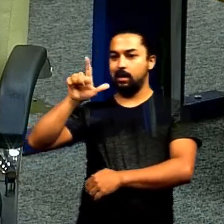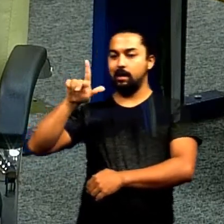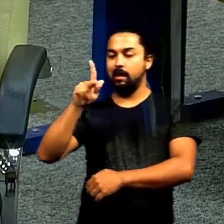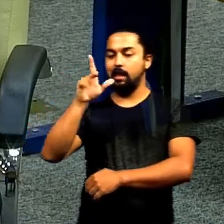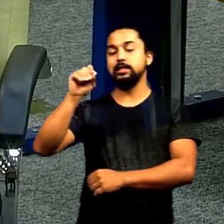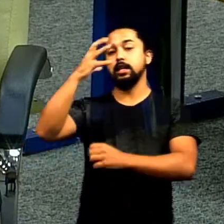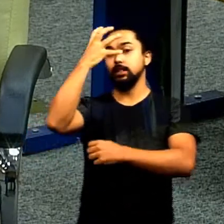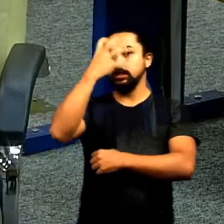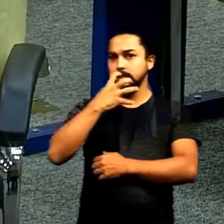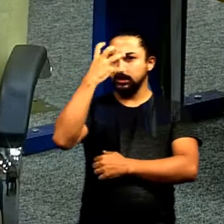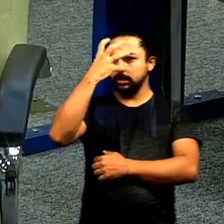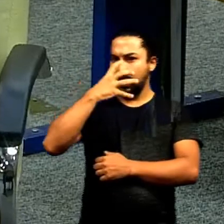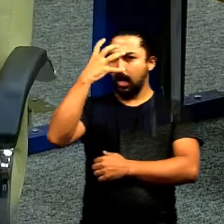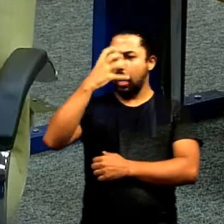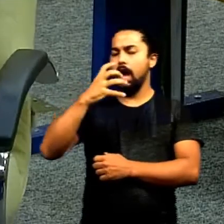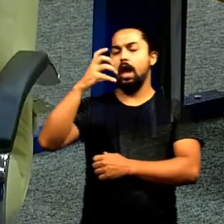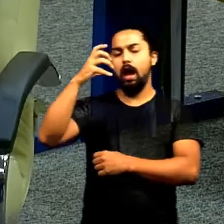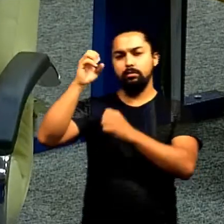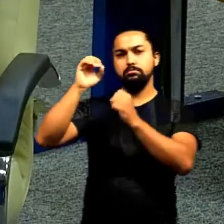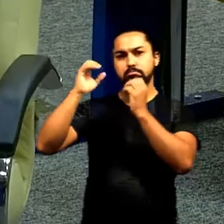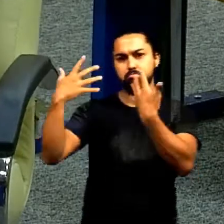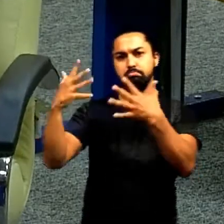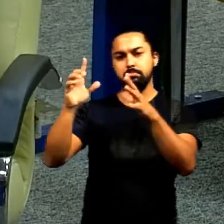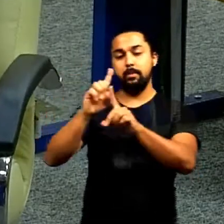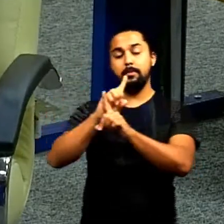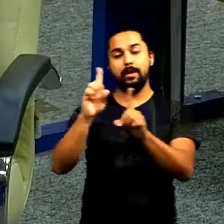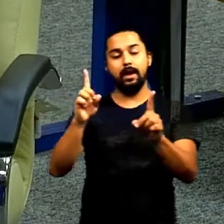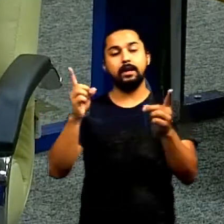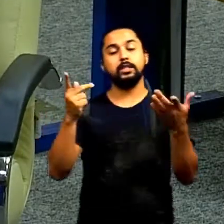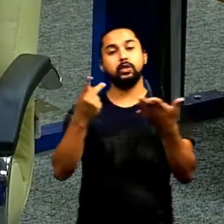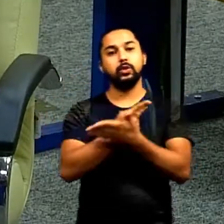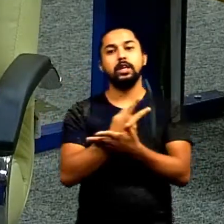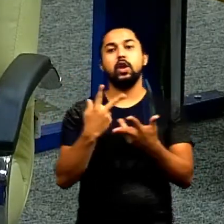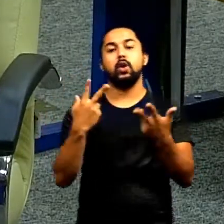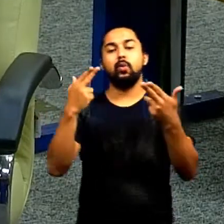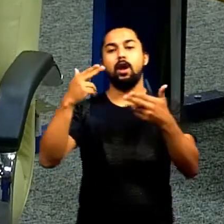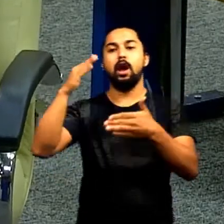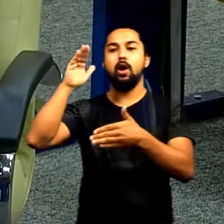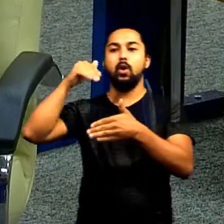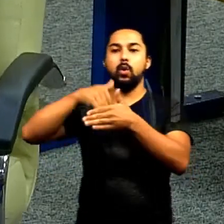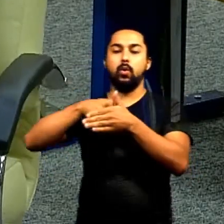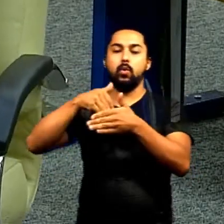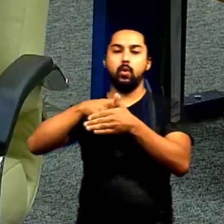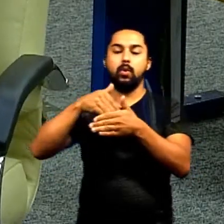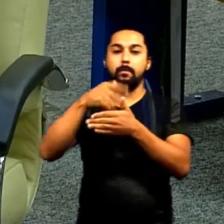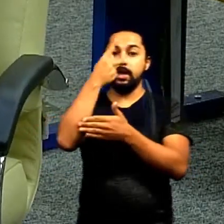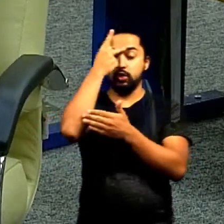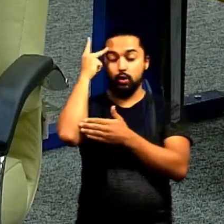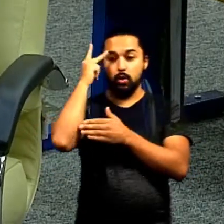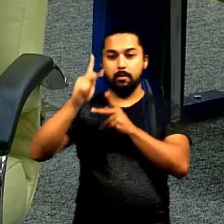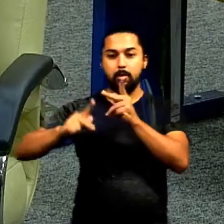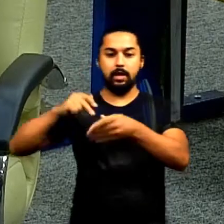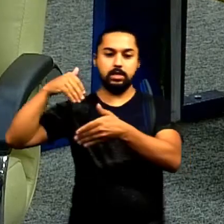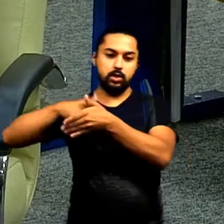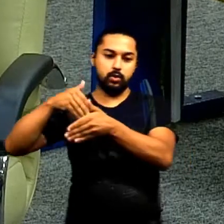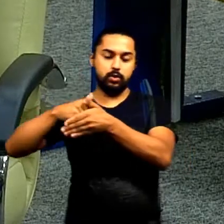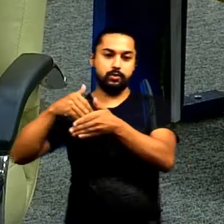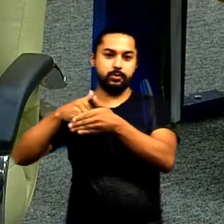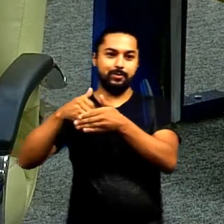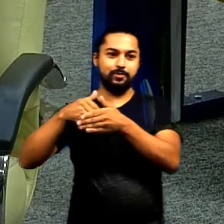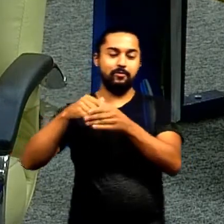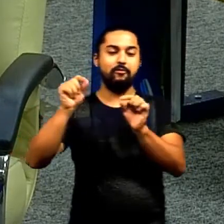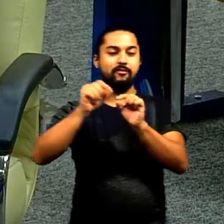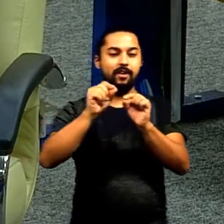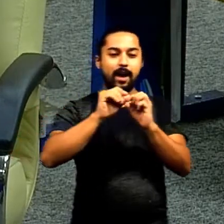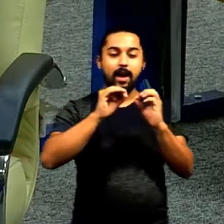seríssimo honesto demais o Paulo Magalhães está fazendo igual eleitor você faz 99 a vez você deixa fazer um você perde o que